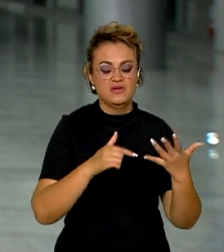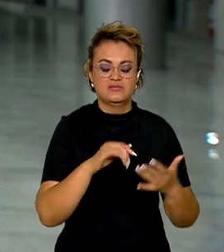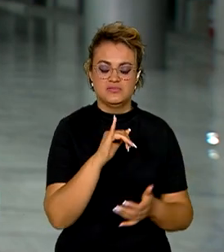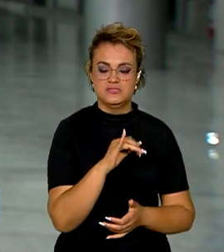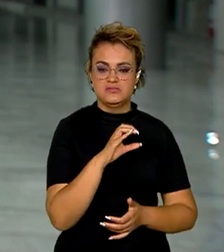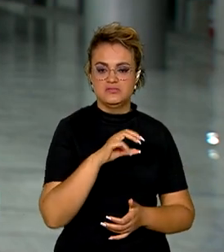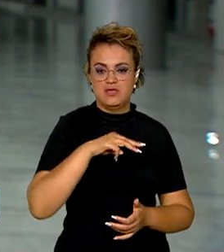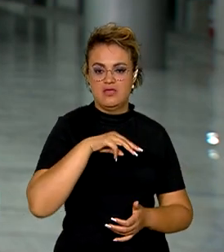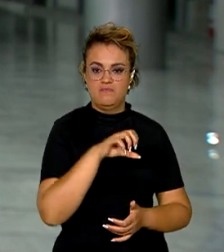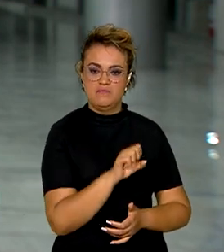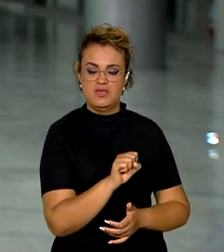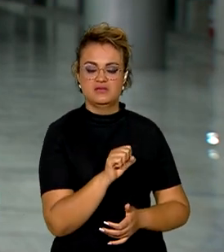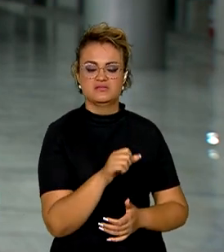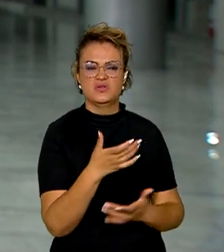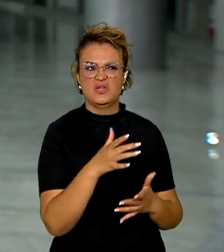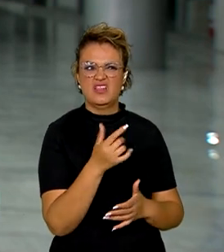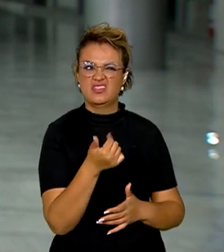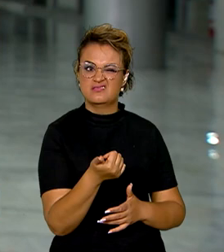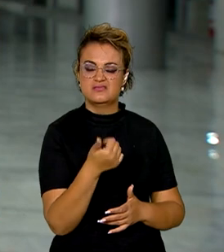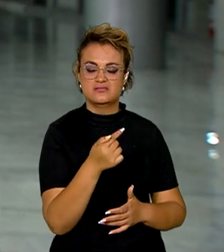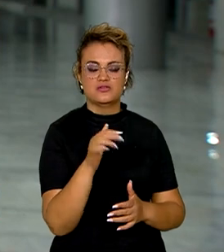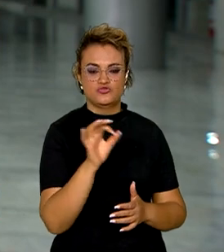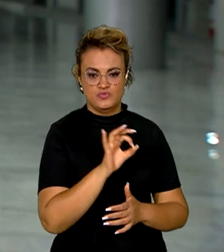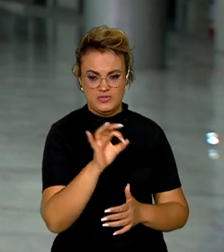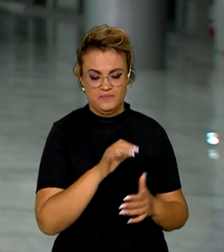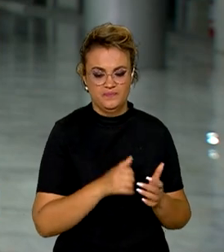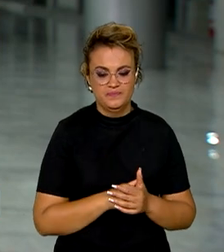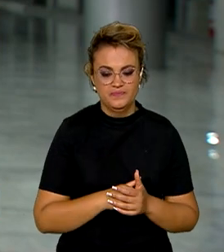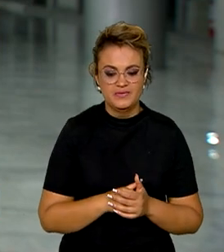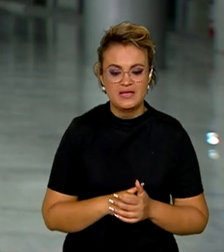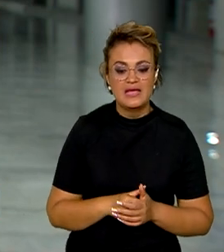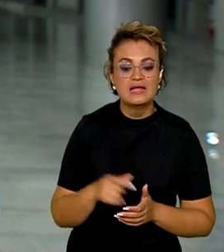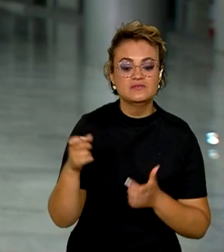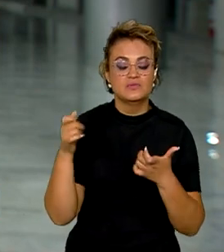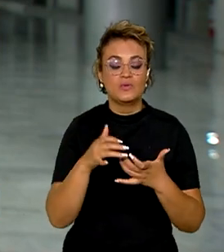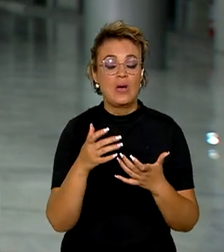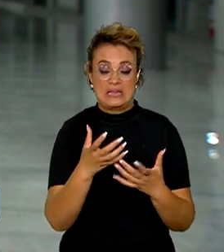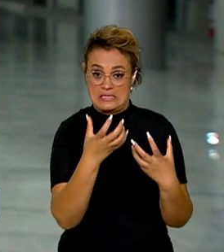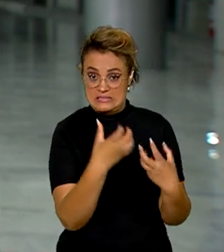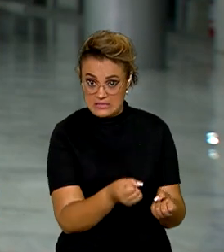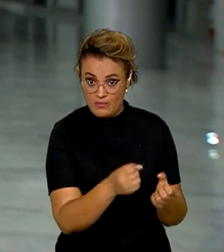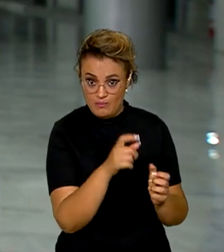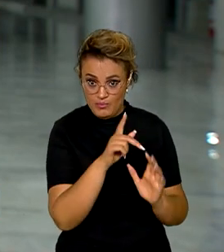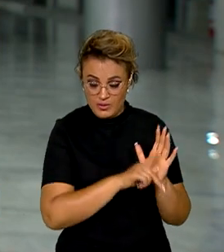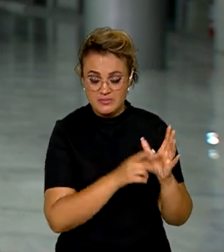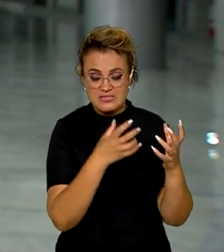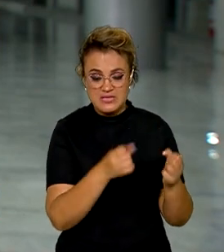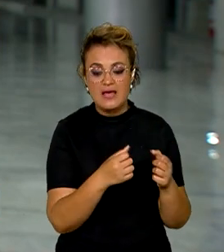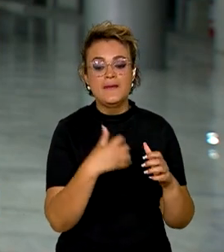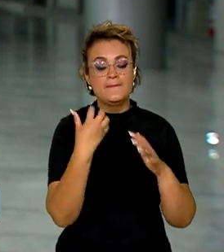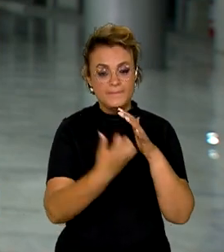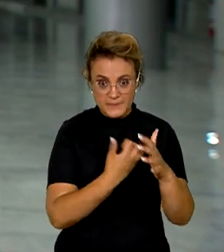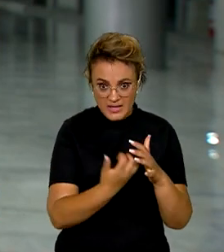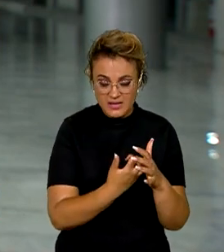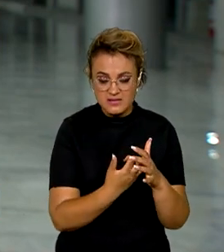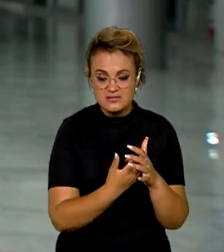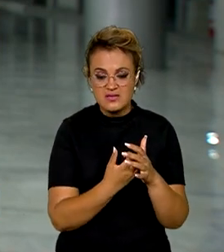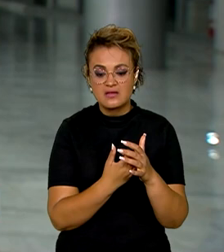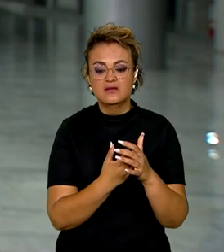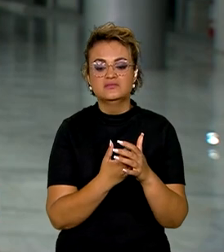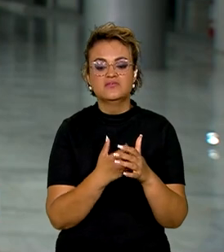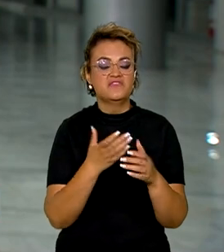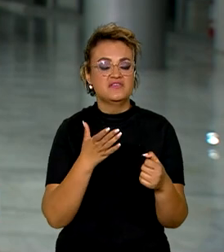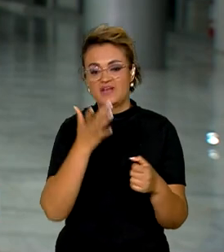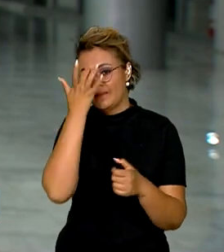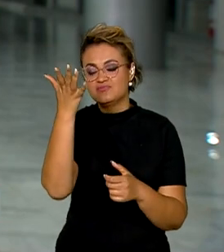ICMS, estipulado em 17%. Segundo a Receita Federal, ao aderir ao programa, as empresas terão entrada